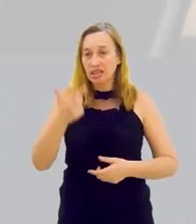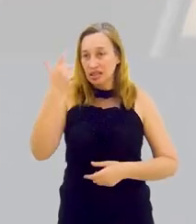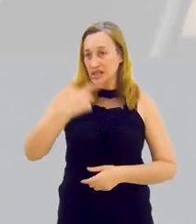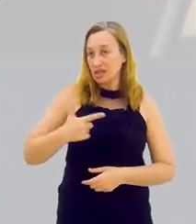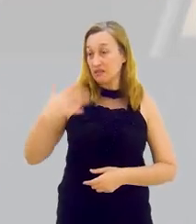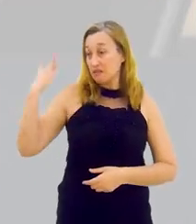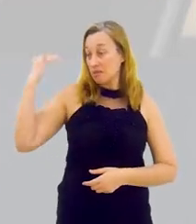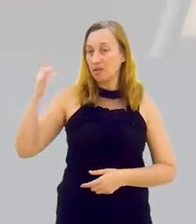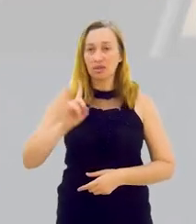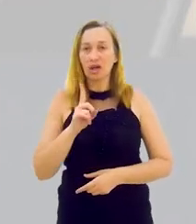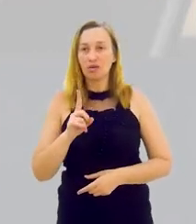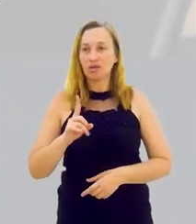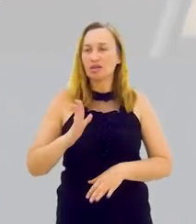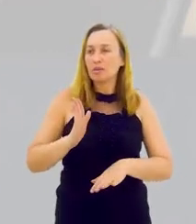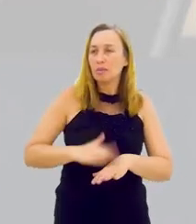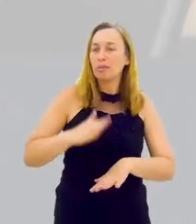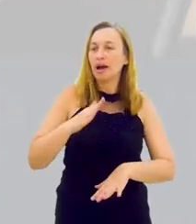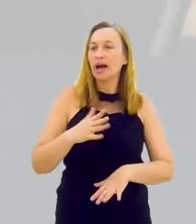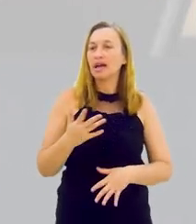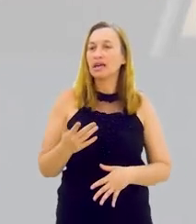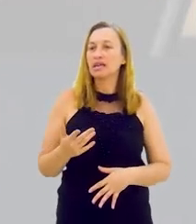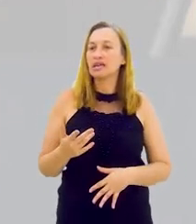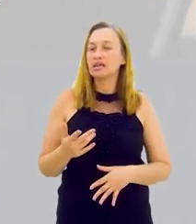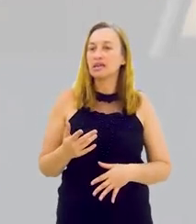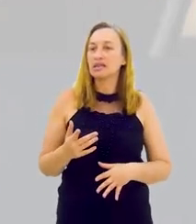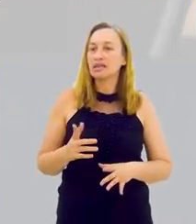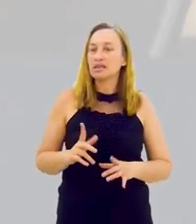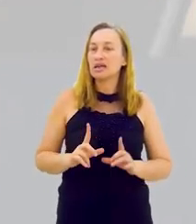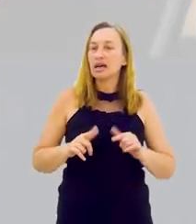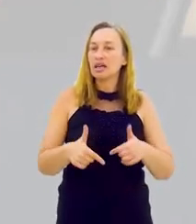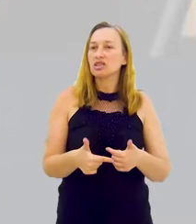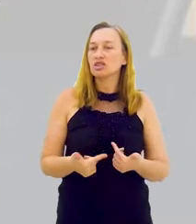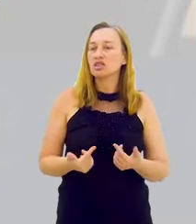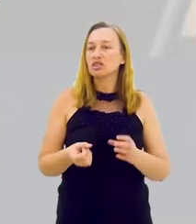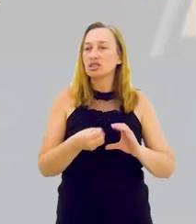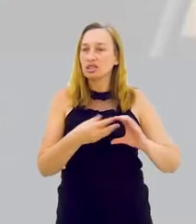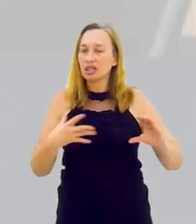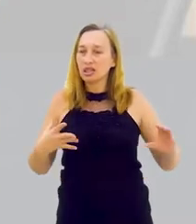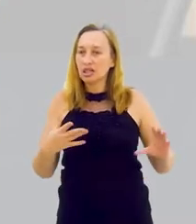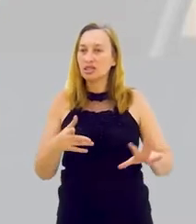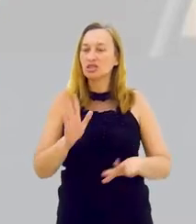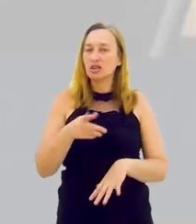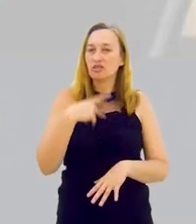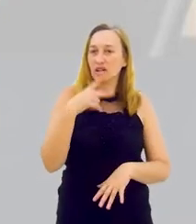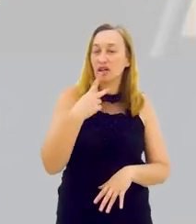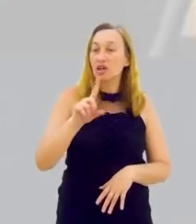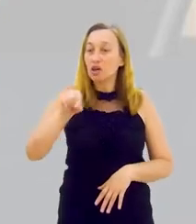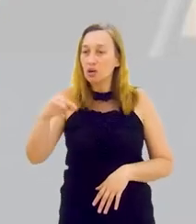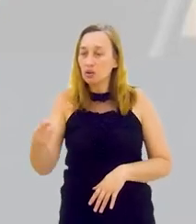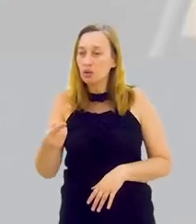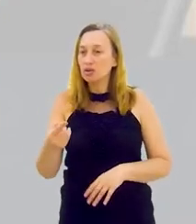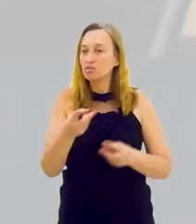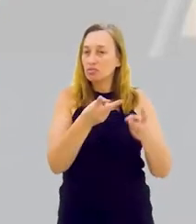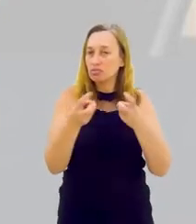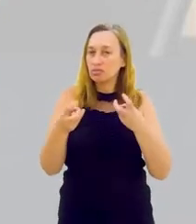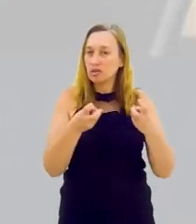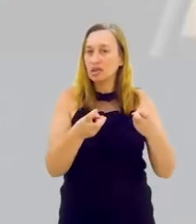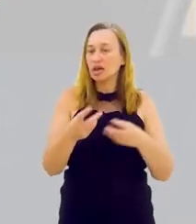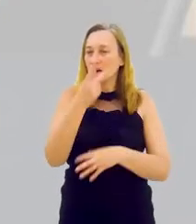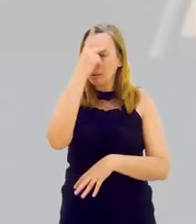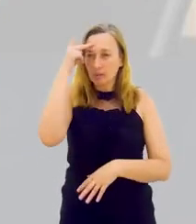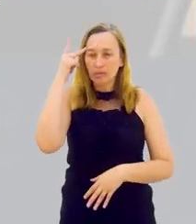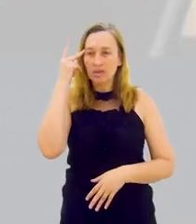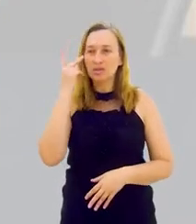super-homem. Não, tem uns que são mais fortes em uma dessas características que eu falei, e outras em outras. A gente tem que identificar